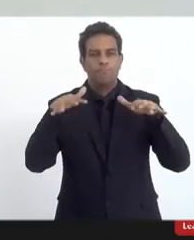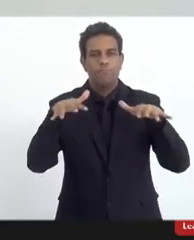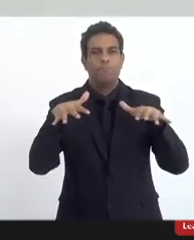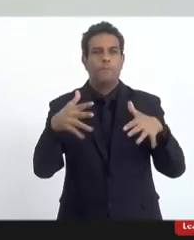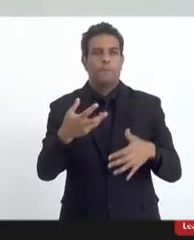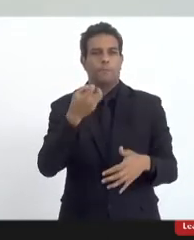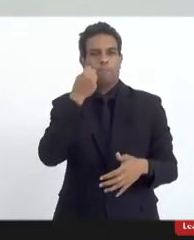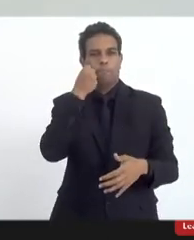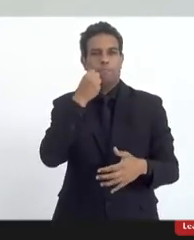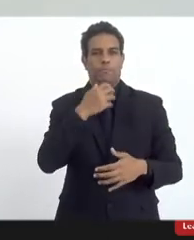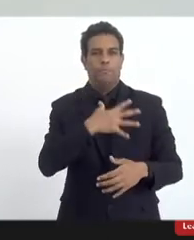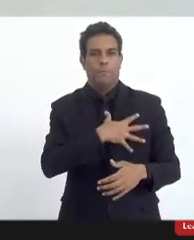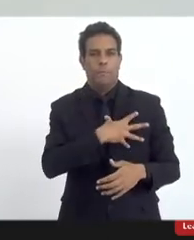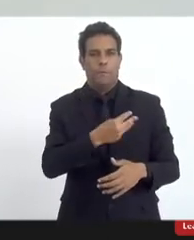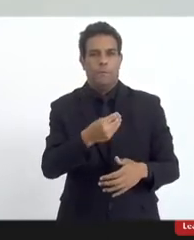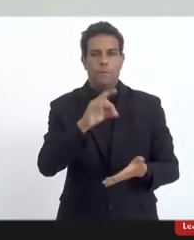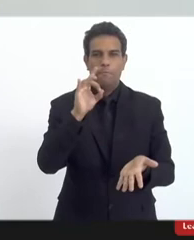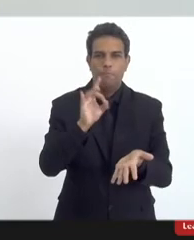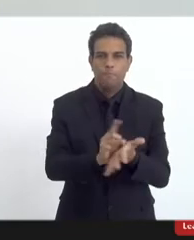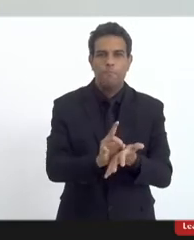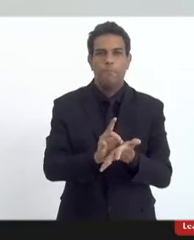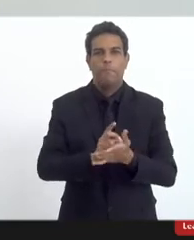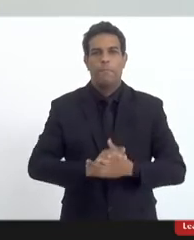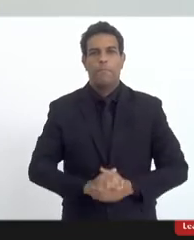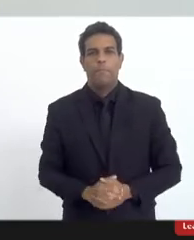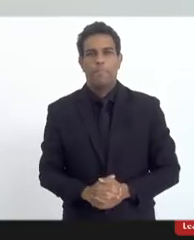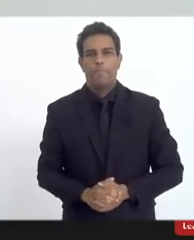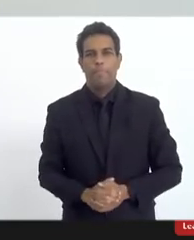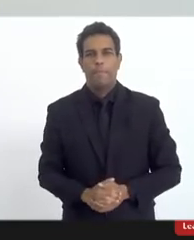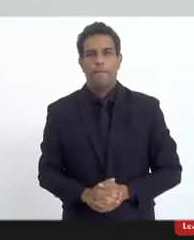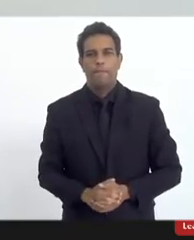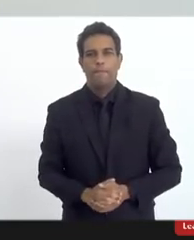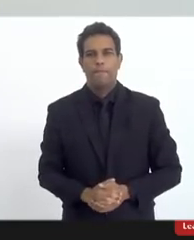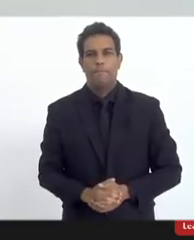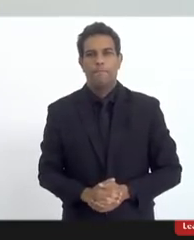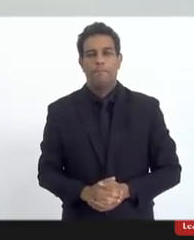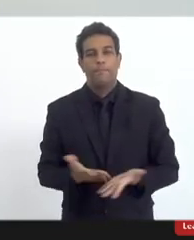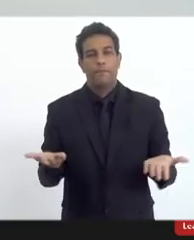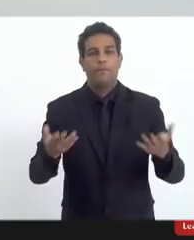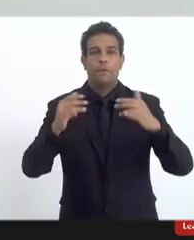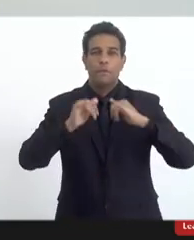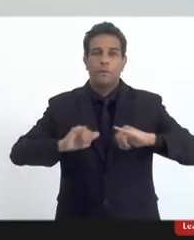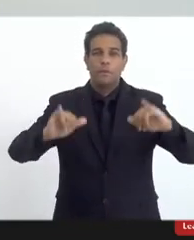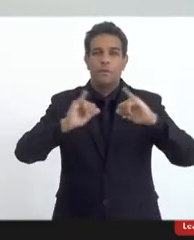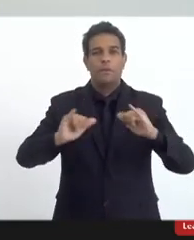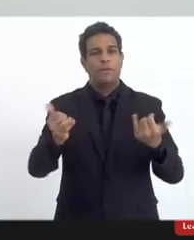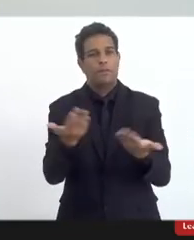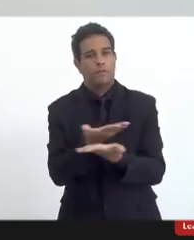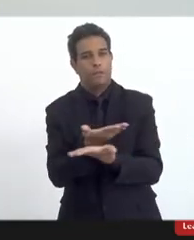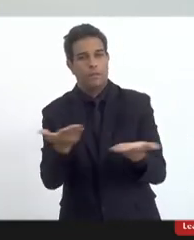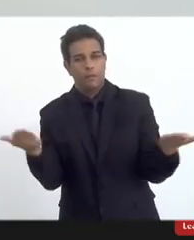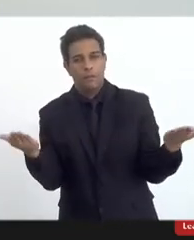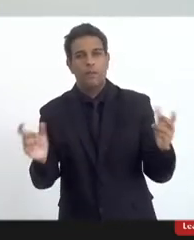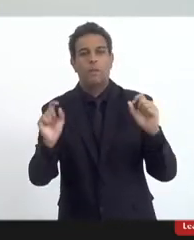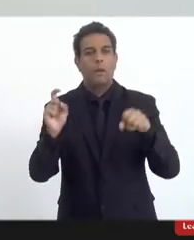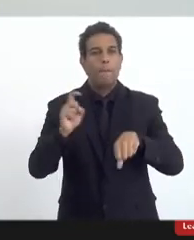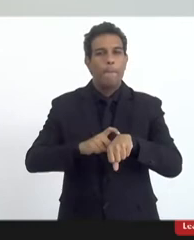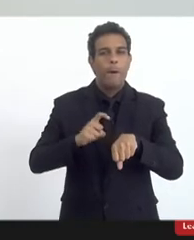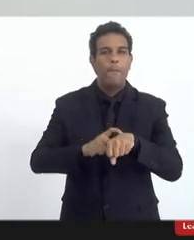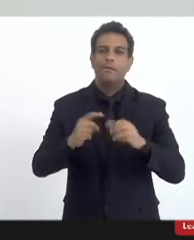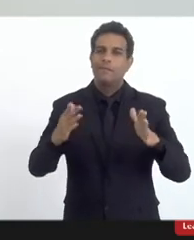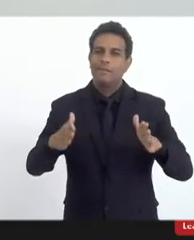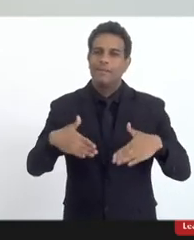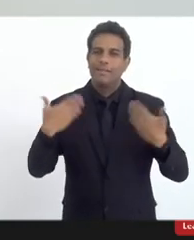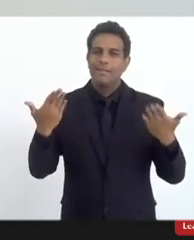da adoção definitiva do meu filho Moisés. Então, quero compartilhar isso aqui com vocês, que é um momento de muita